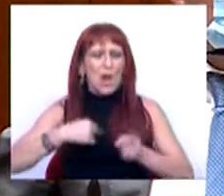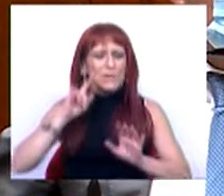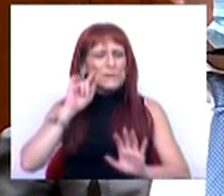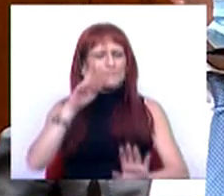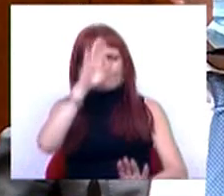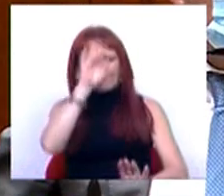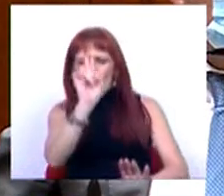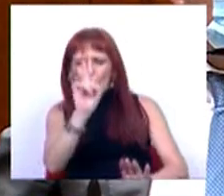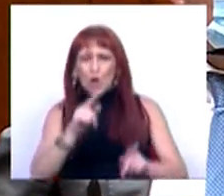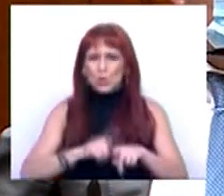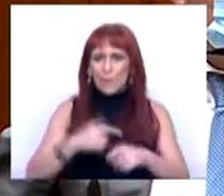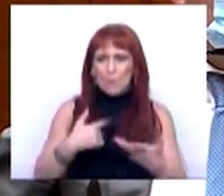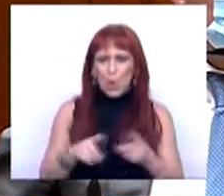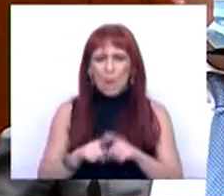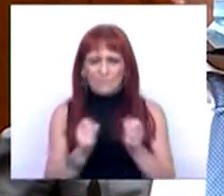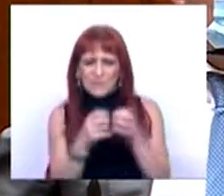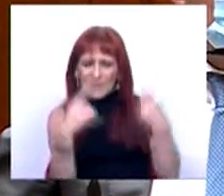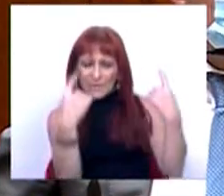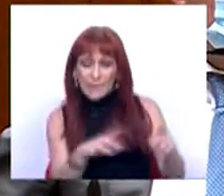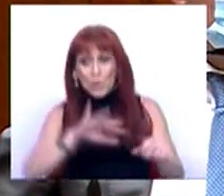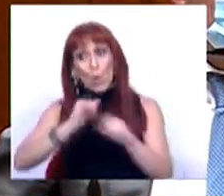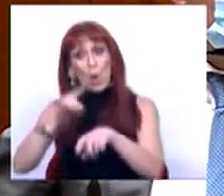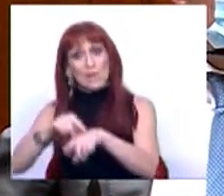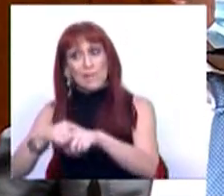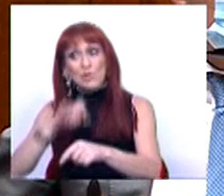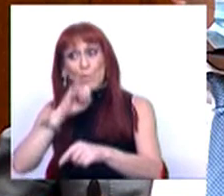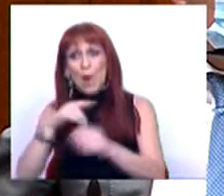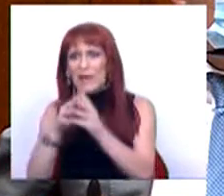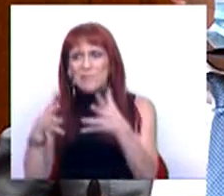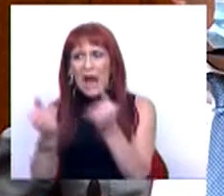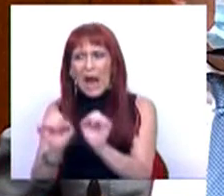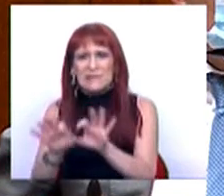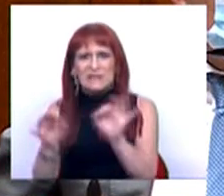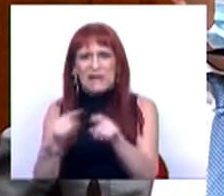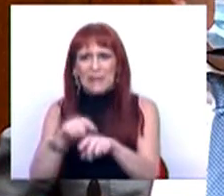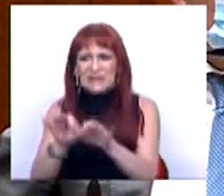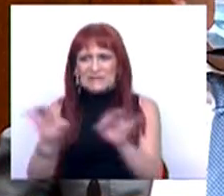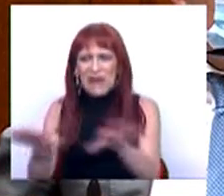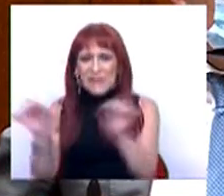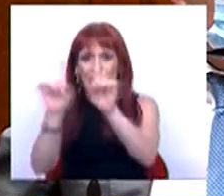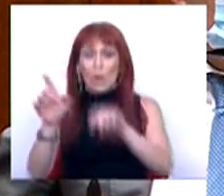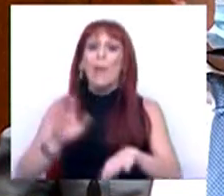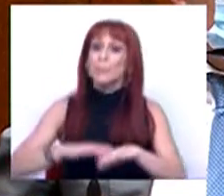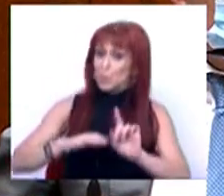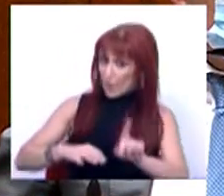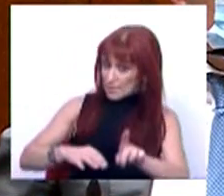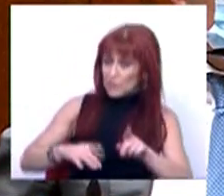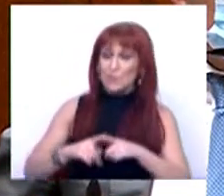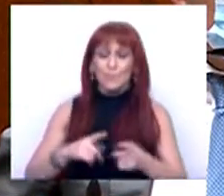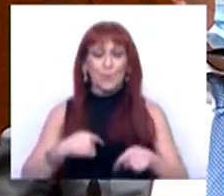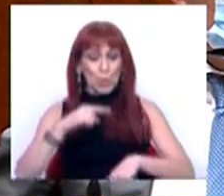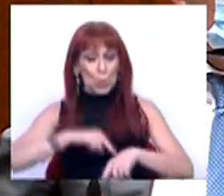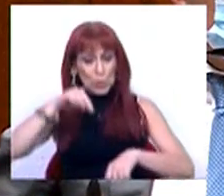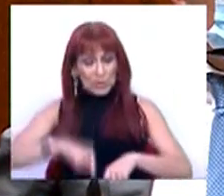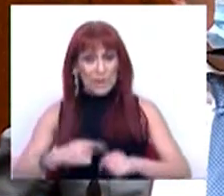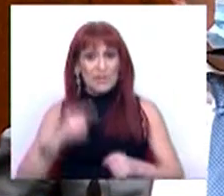percavamos nos tempos em que temos crescimento para outros tempos que nós podemos não o ter com a mesma dimensão. E é por essa razão que, num